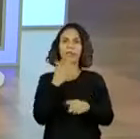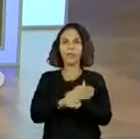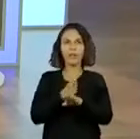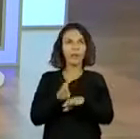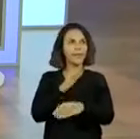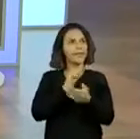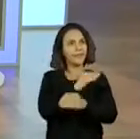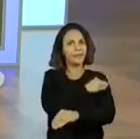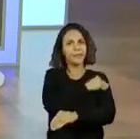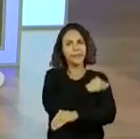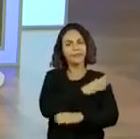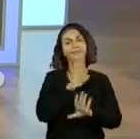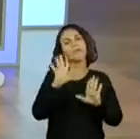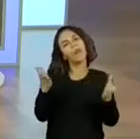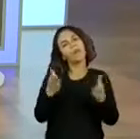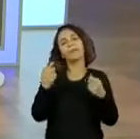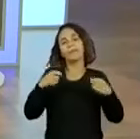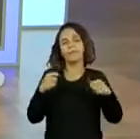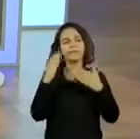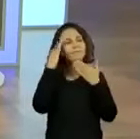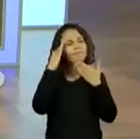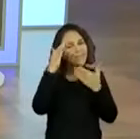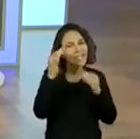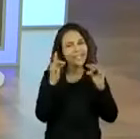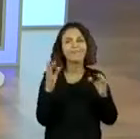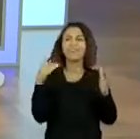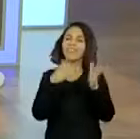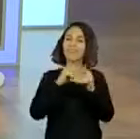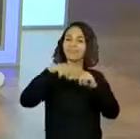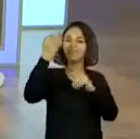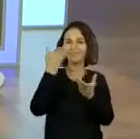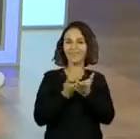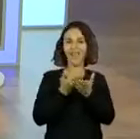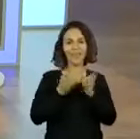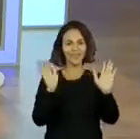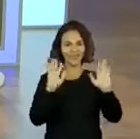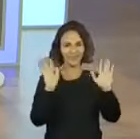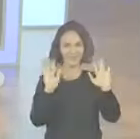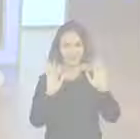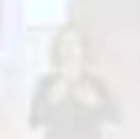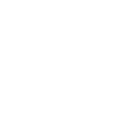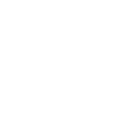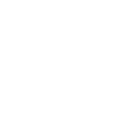Mas, nesse momento, é necessário. Obrigado mesmo e até a nossa próxima aula. Tchau, tchau.